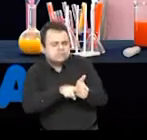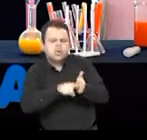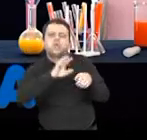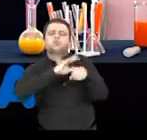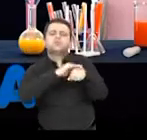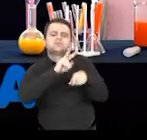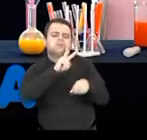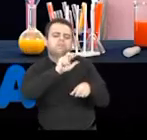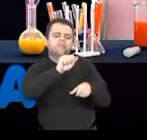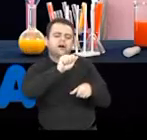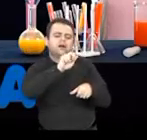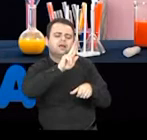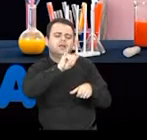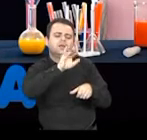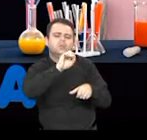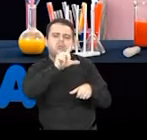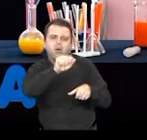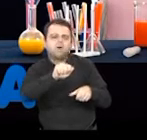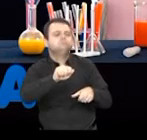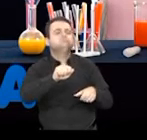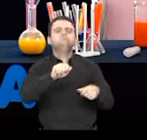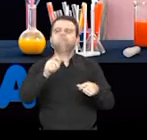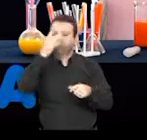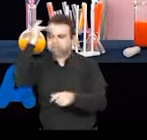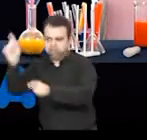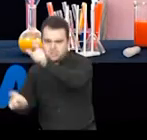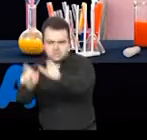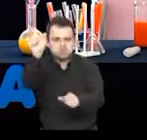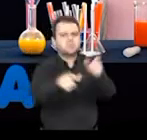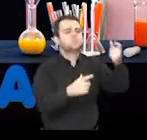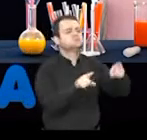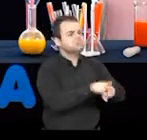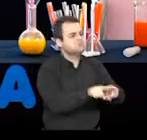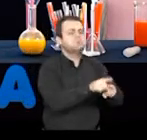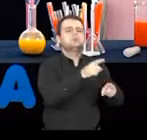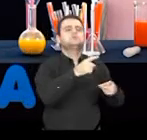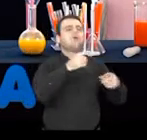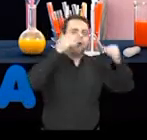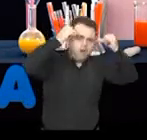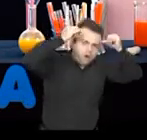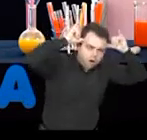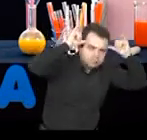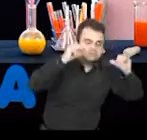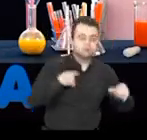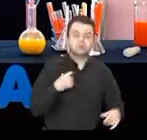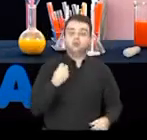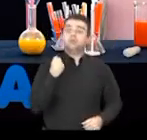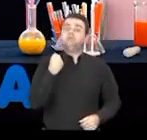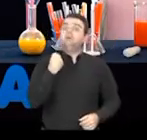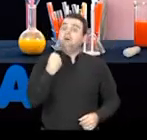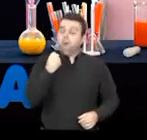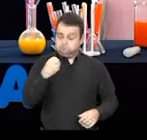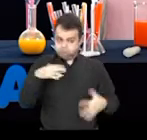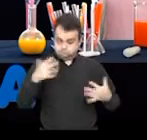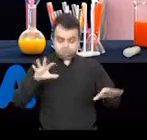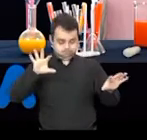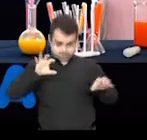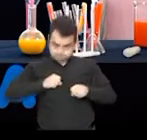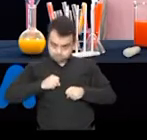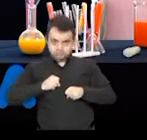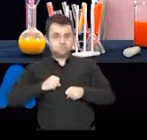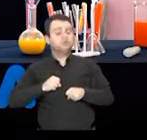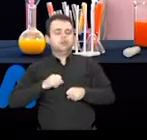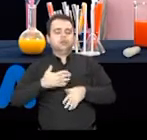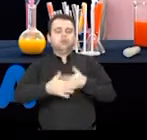varíola, uma doença que dava tanto em gado, como também em seres humanos. Bem mais forte, fazendo então com que a